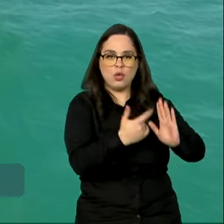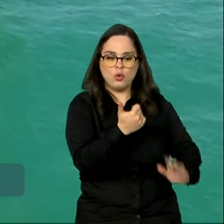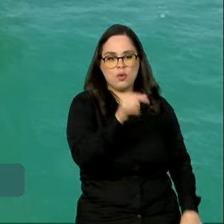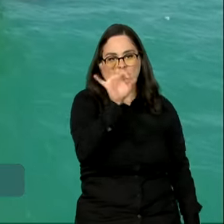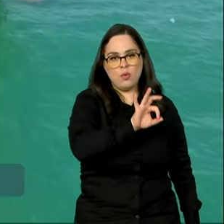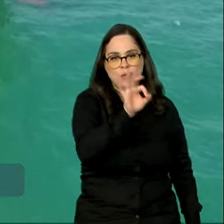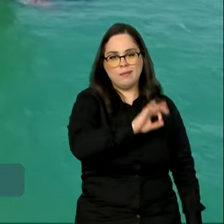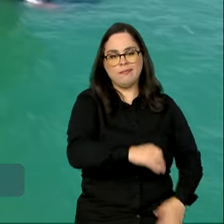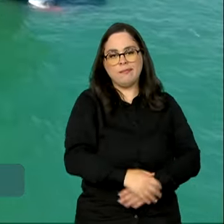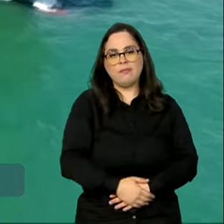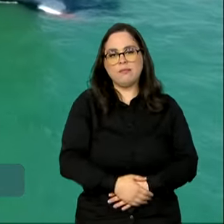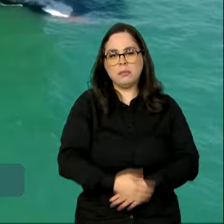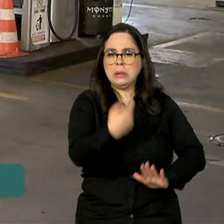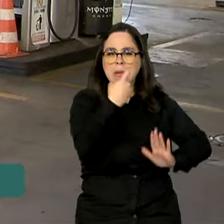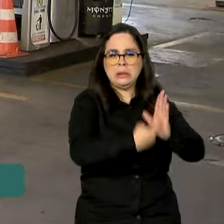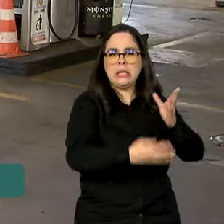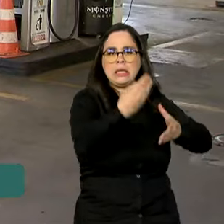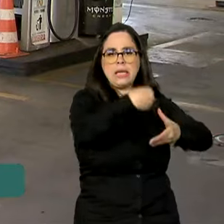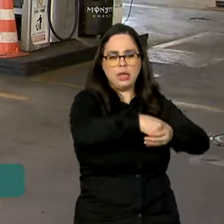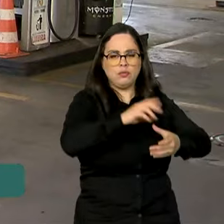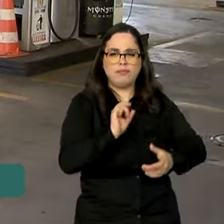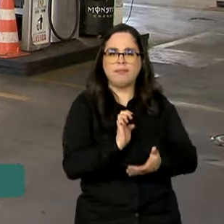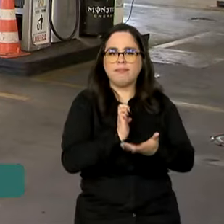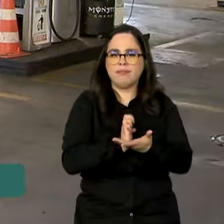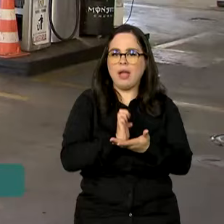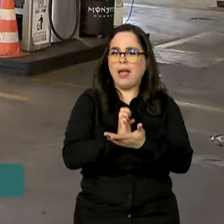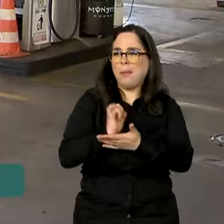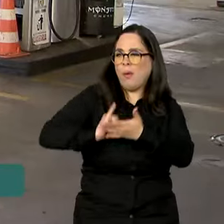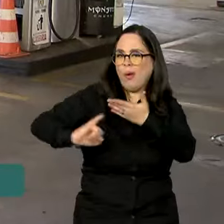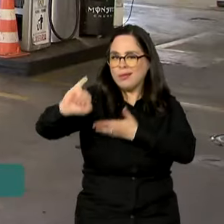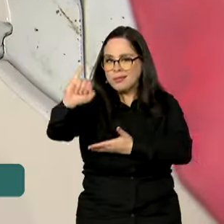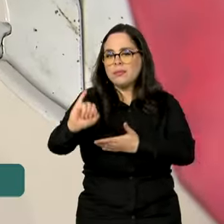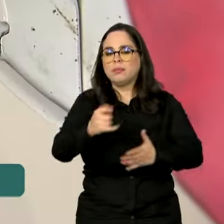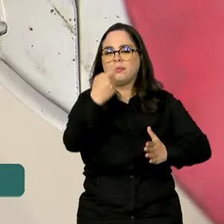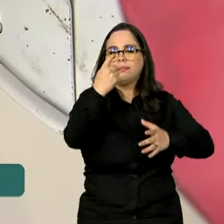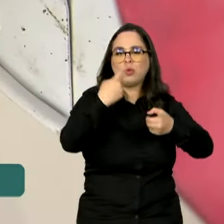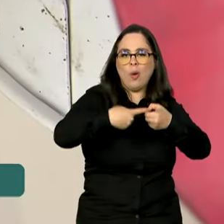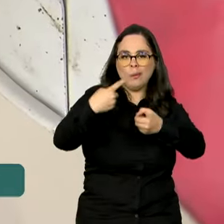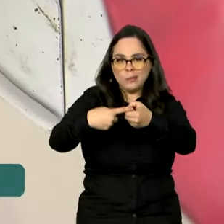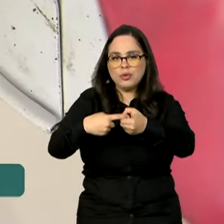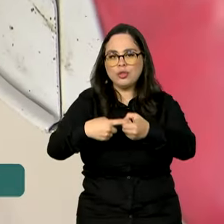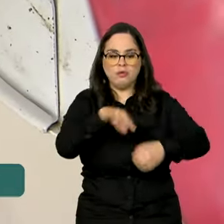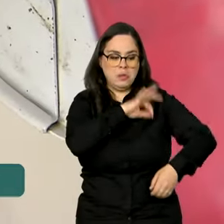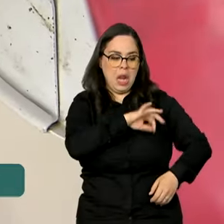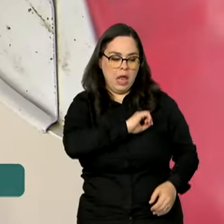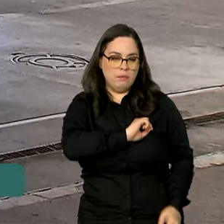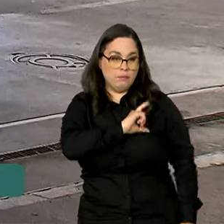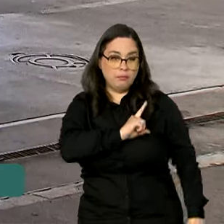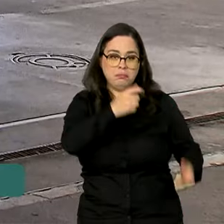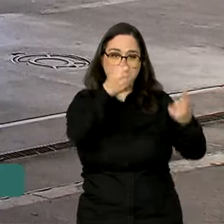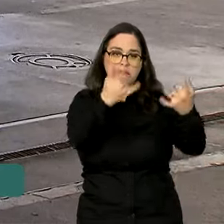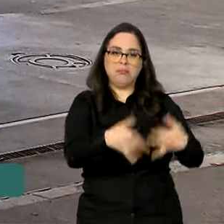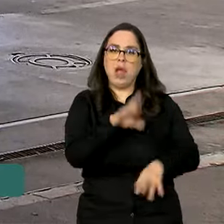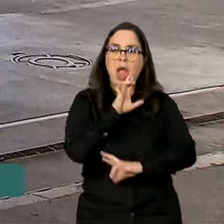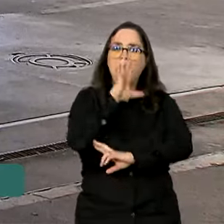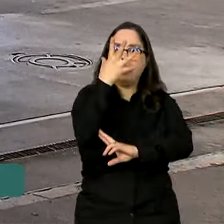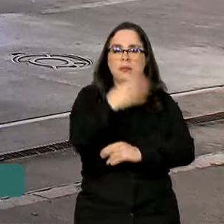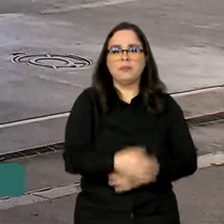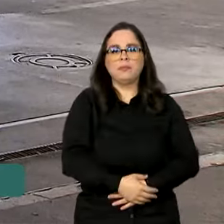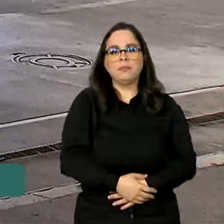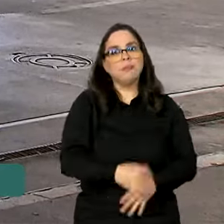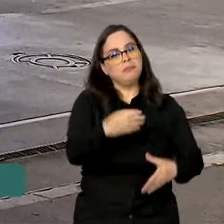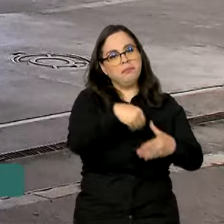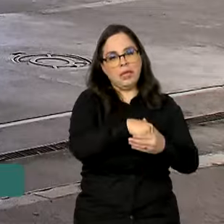12%. Os impostos sobre importações, combustíveis e o aumento da massa salarial explicam o